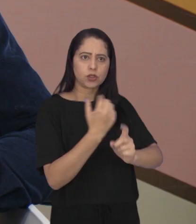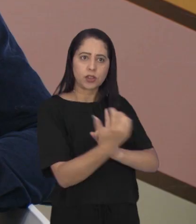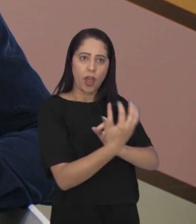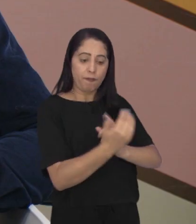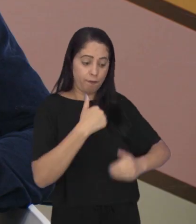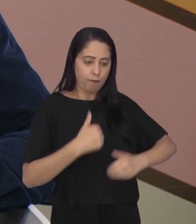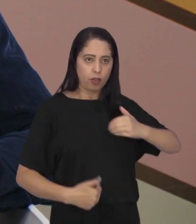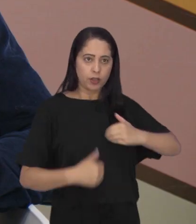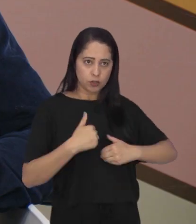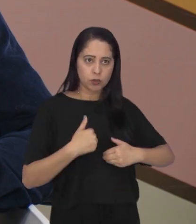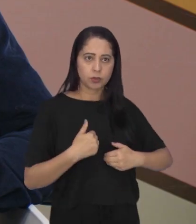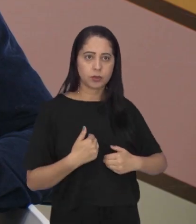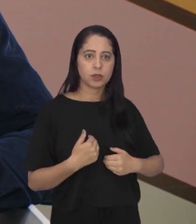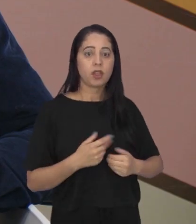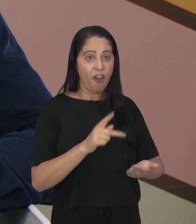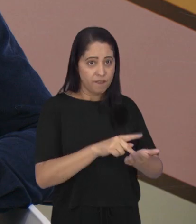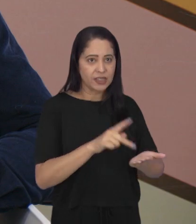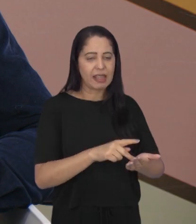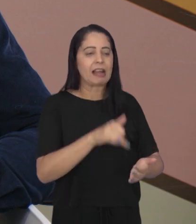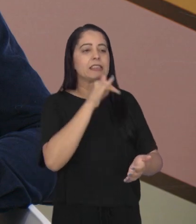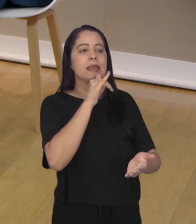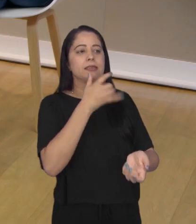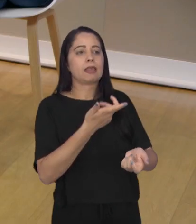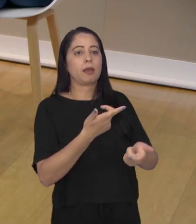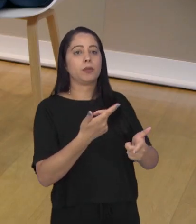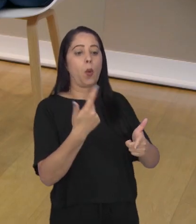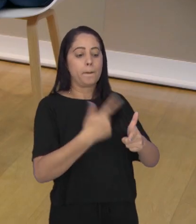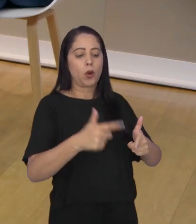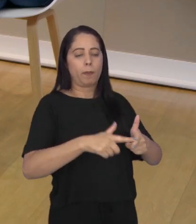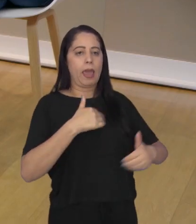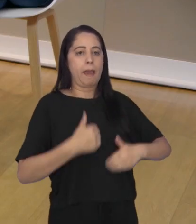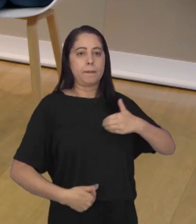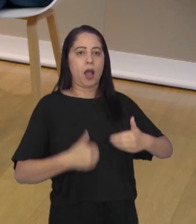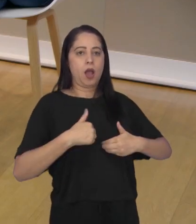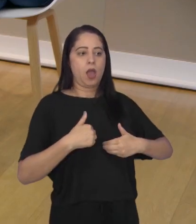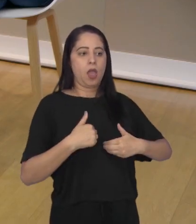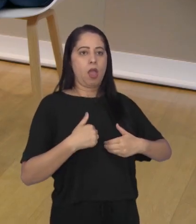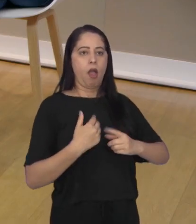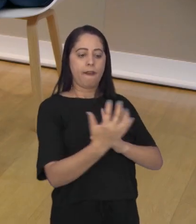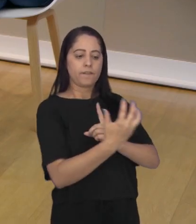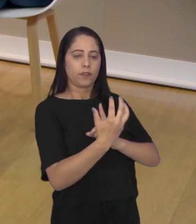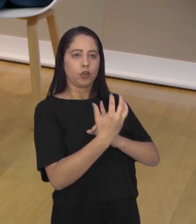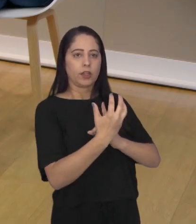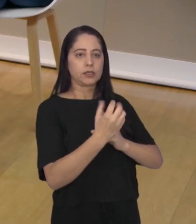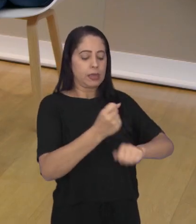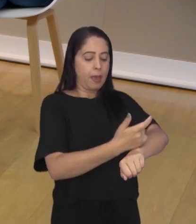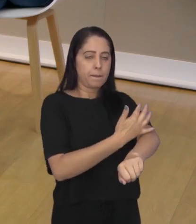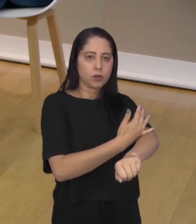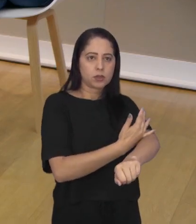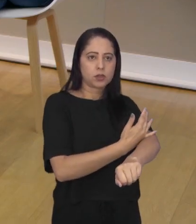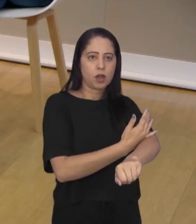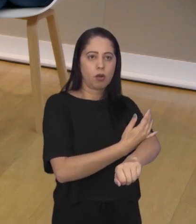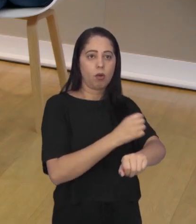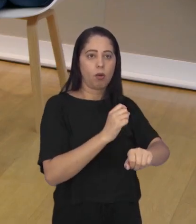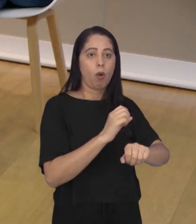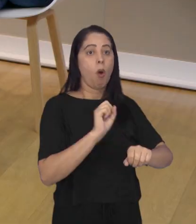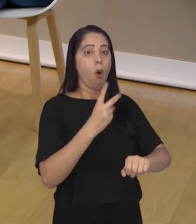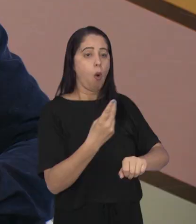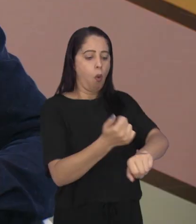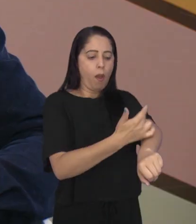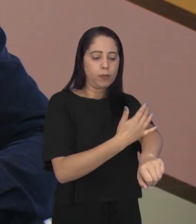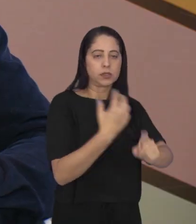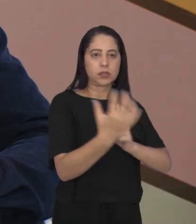o nosso físico, né? Então acontece isso mesmo, um problema que é físico afeta o nosso emocional ou vice-versa?